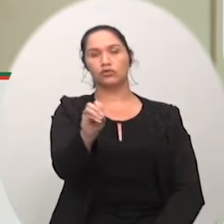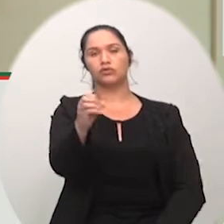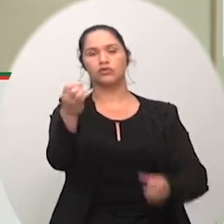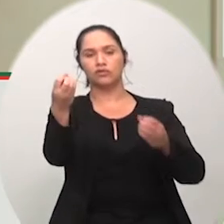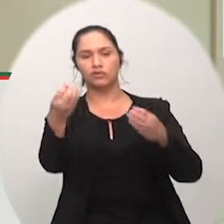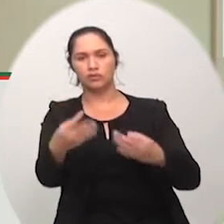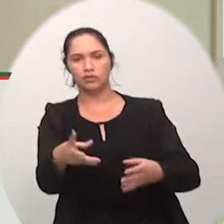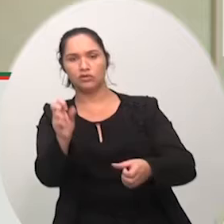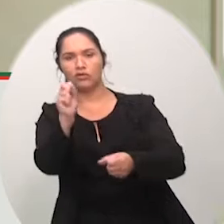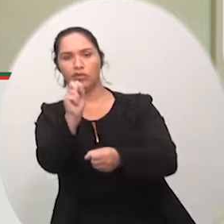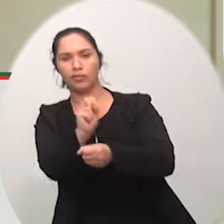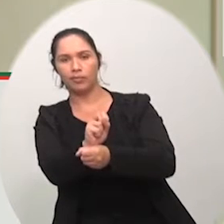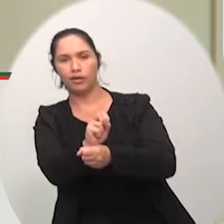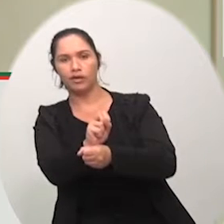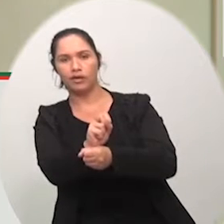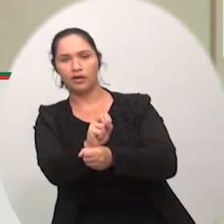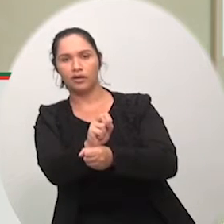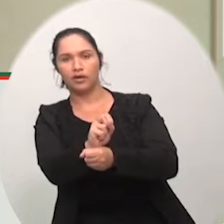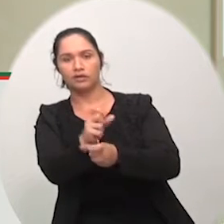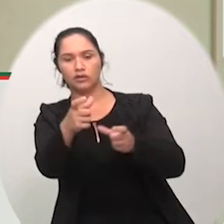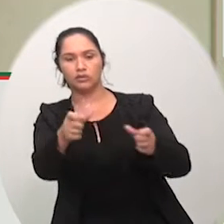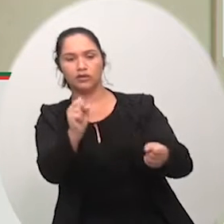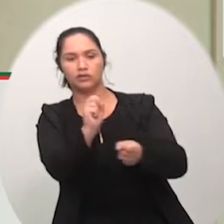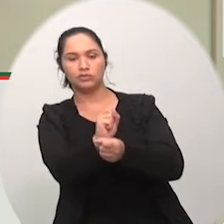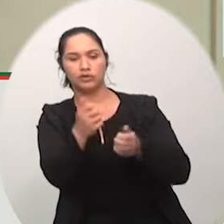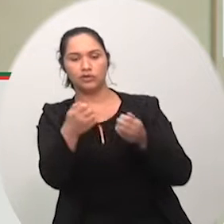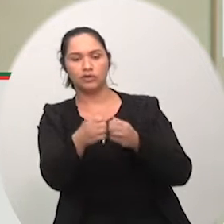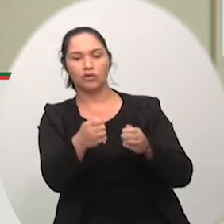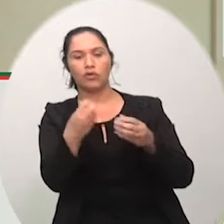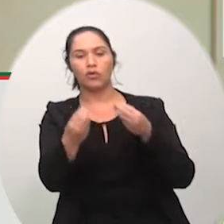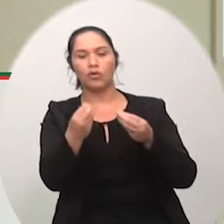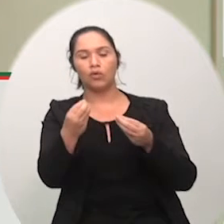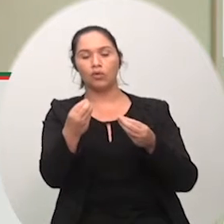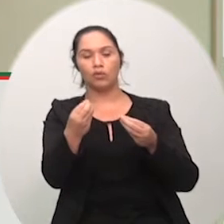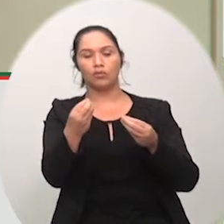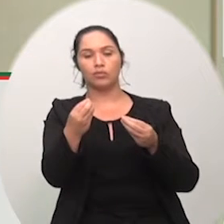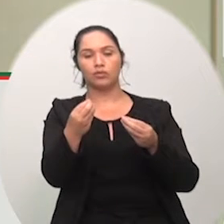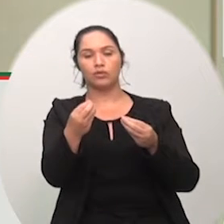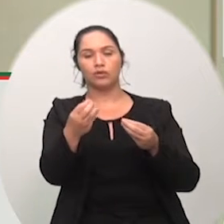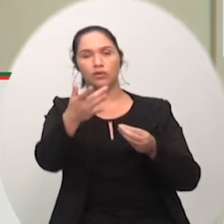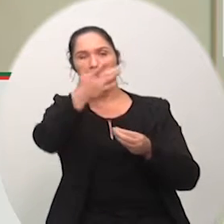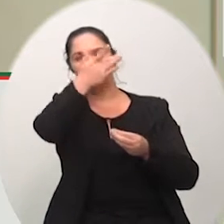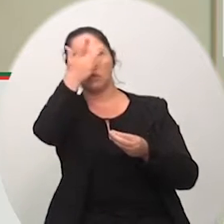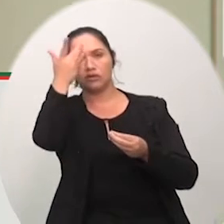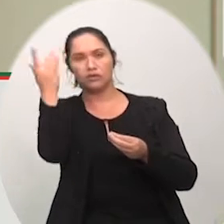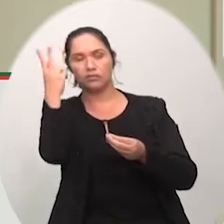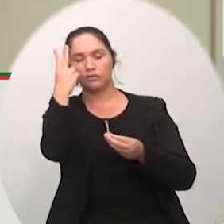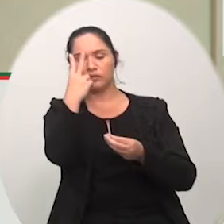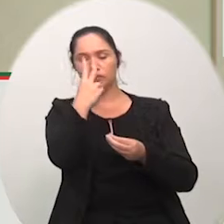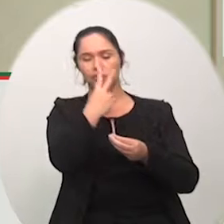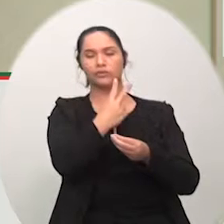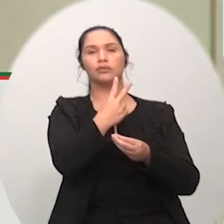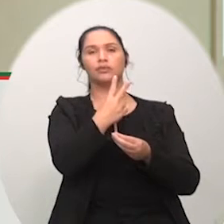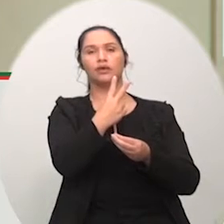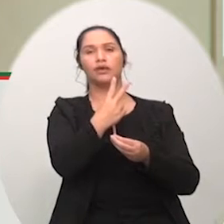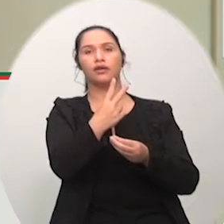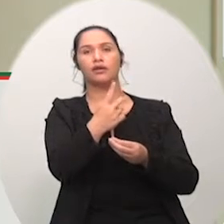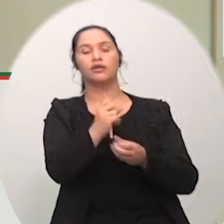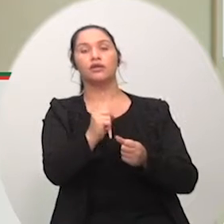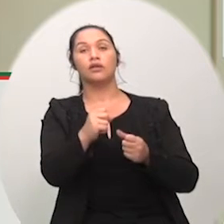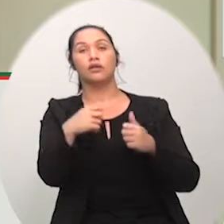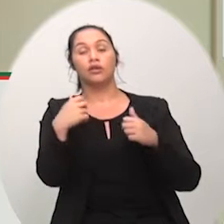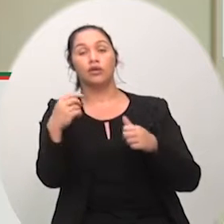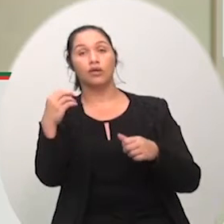dificuldade que os deficientes visuais tinham em chegar nas paradas de ônibus logo em seguida tive conhecimento também de um